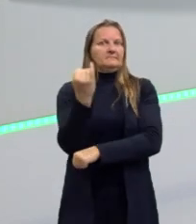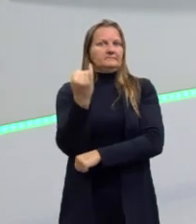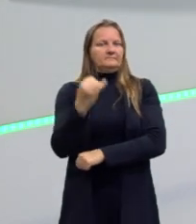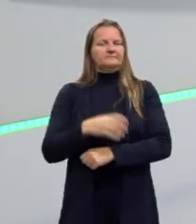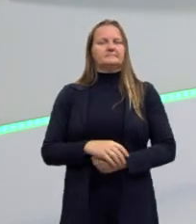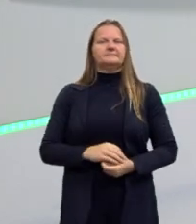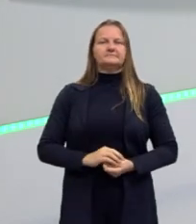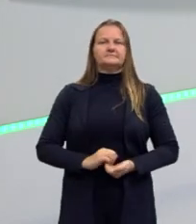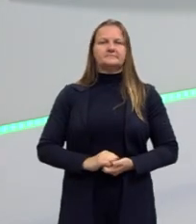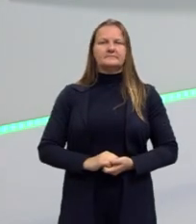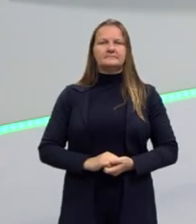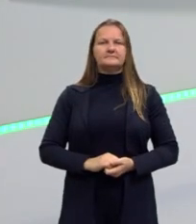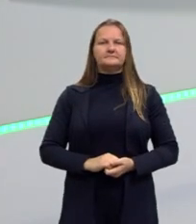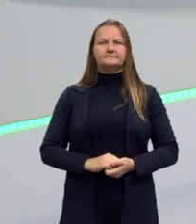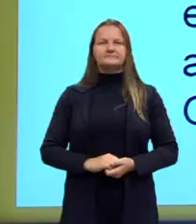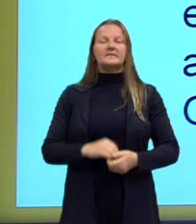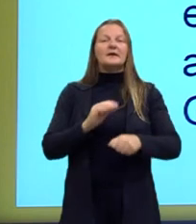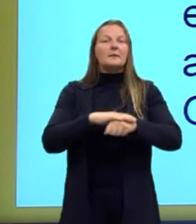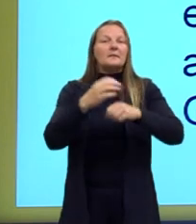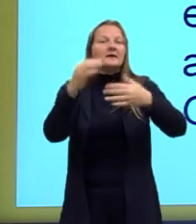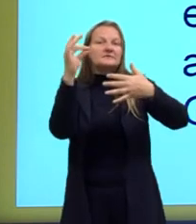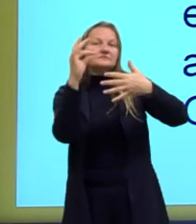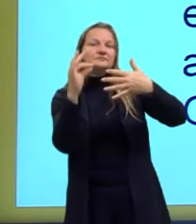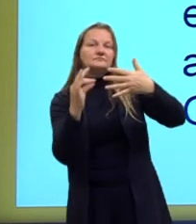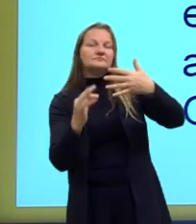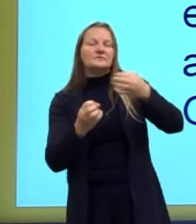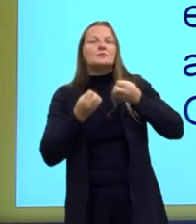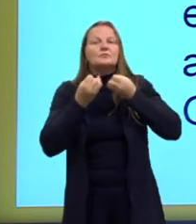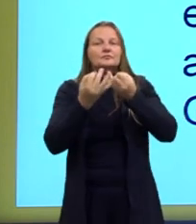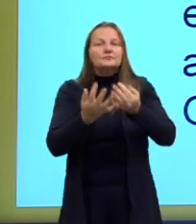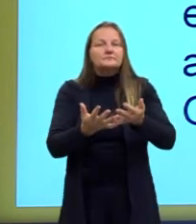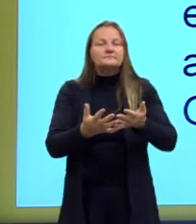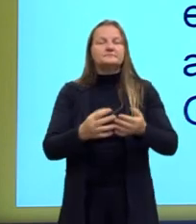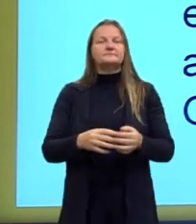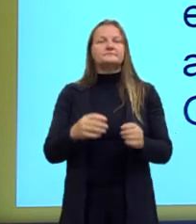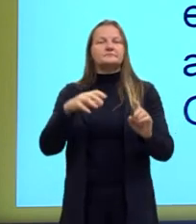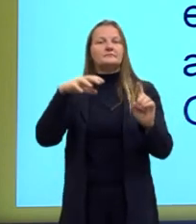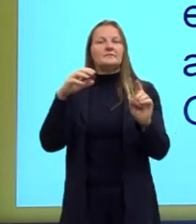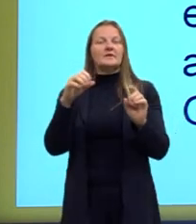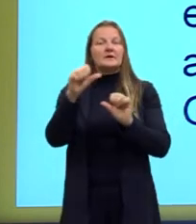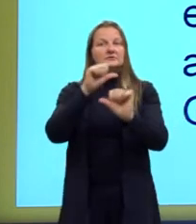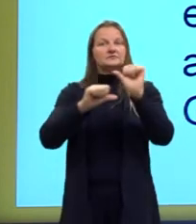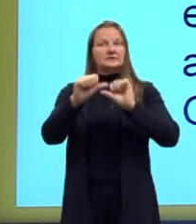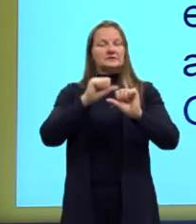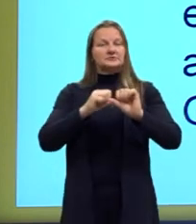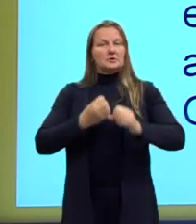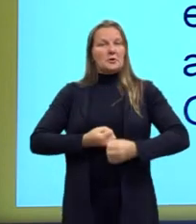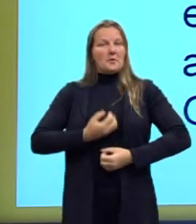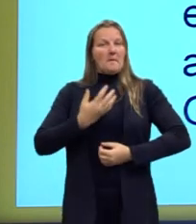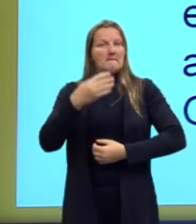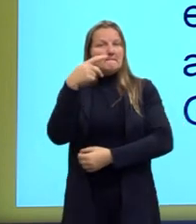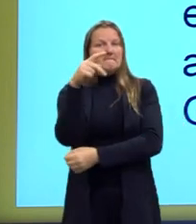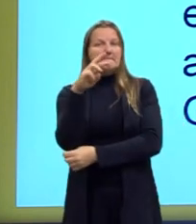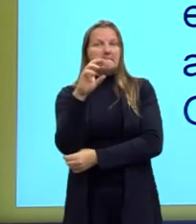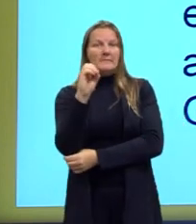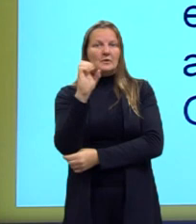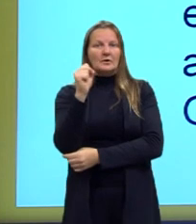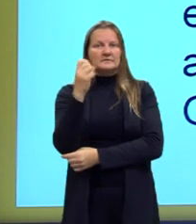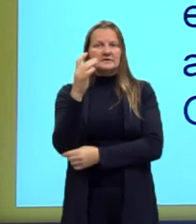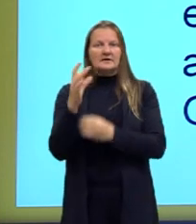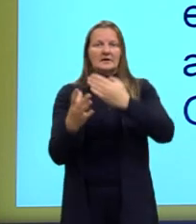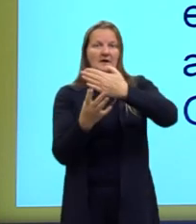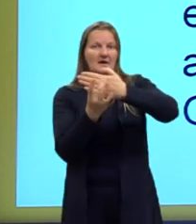Certo? O que mais que a gente tem aqui que a gente pode pensar? Que ao contrário da prosa realista lá, daquela prosa onde